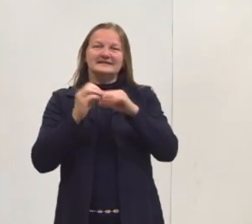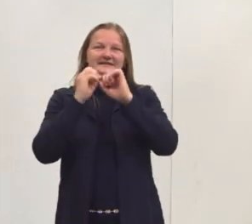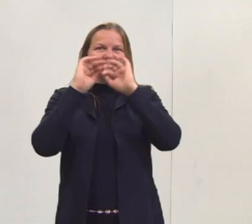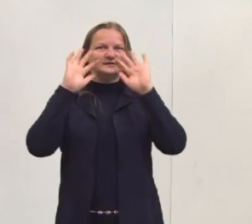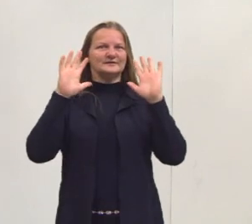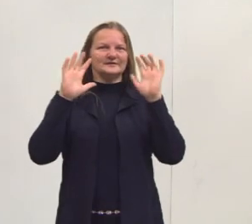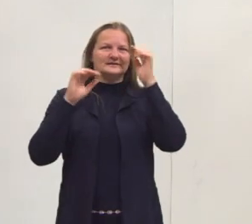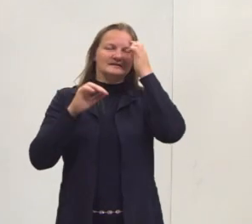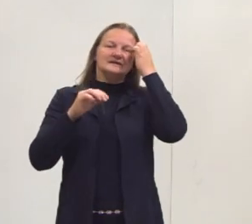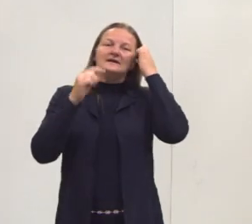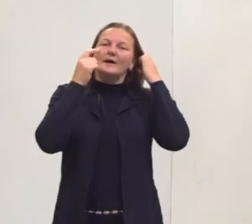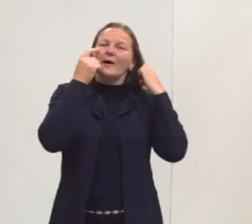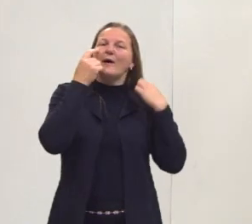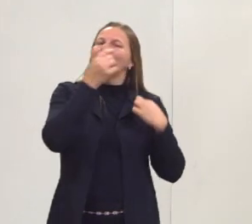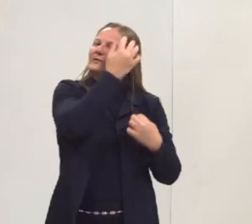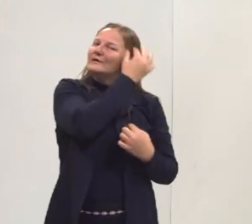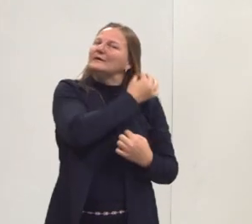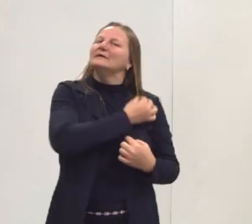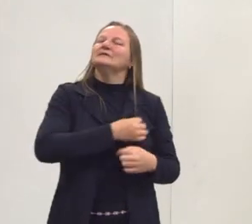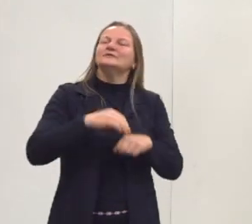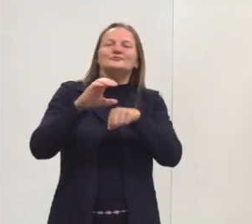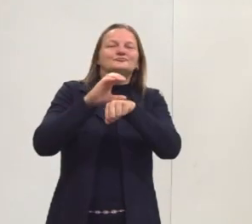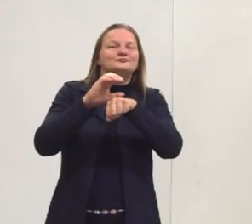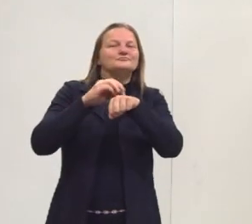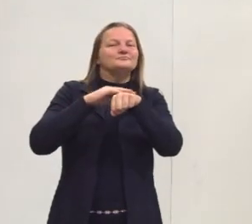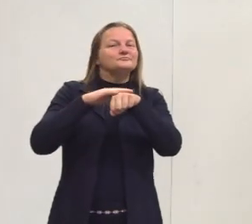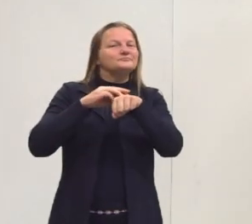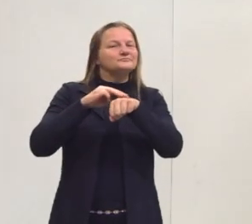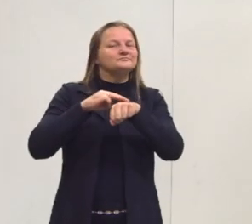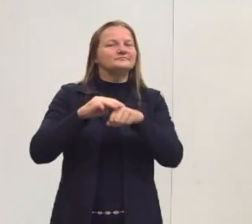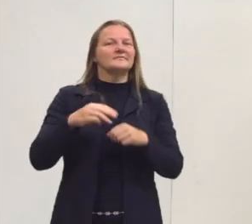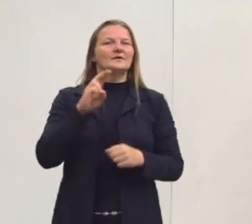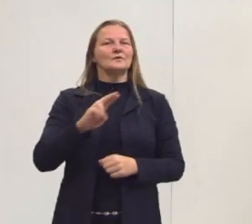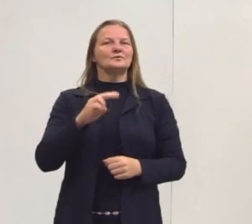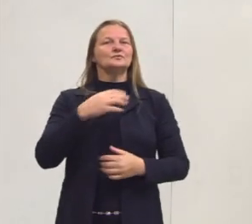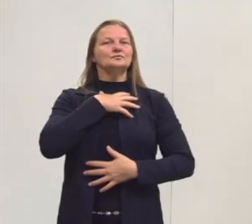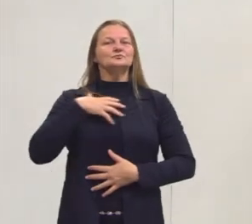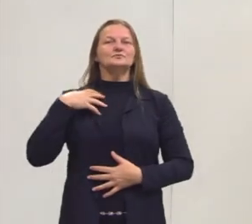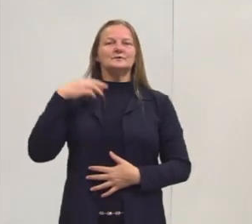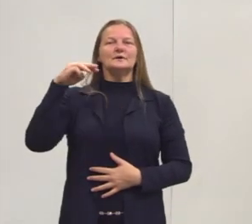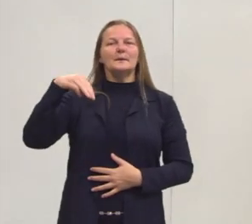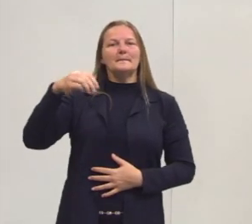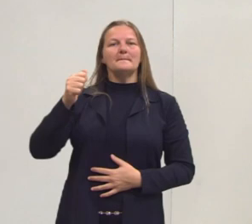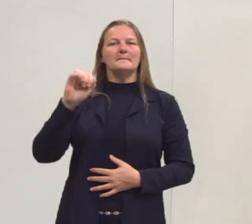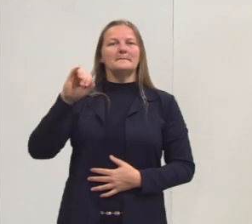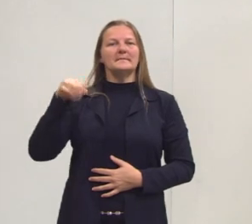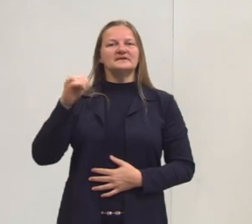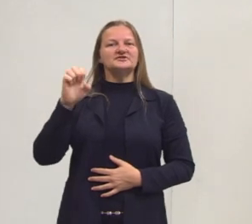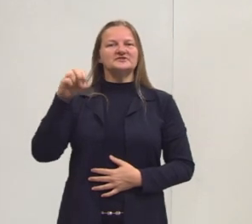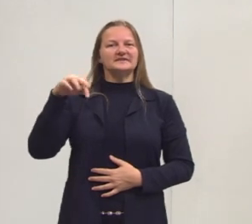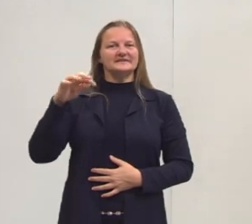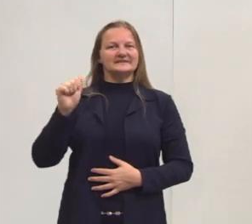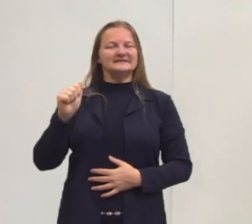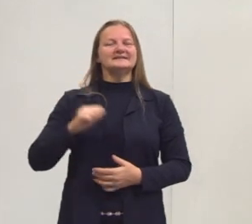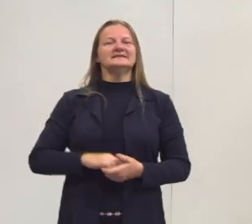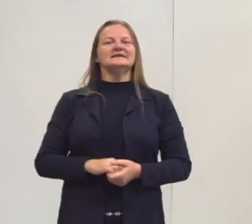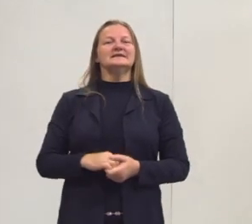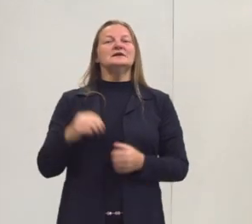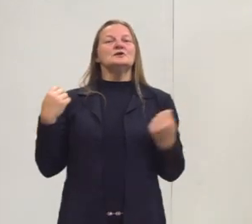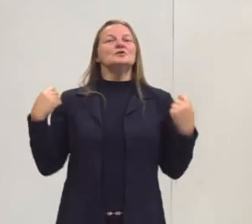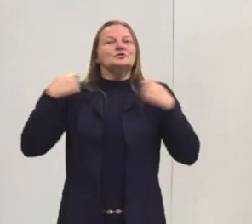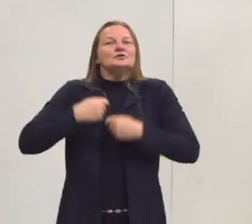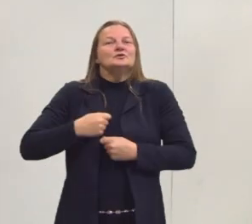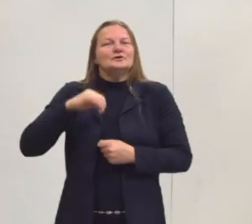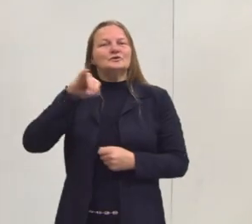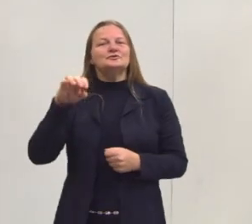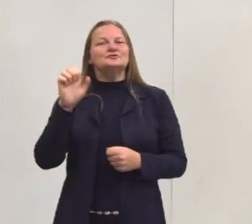clara, olhos e cabelos castanhos, estou vestindo a camiseta magenta do projeto pré-enem e uma jaqueta